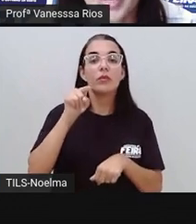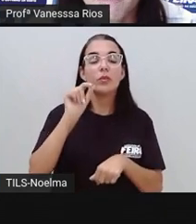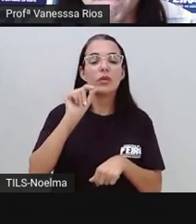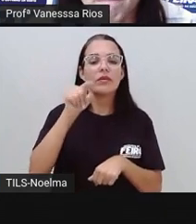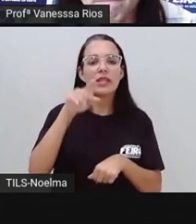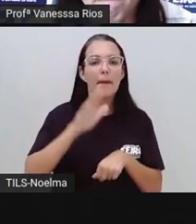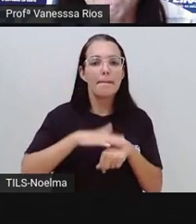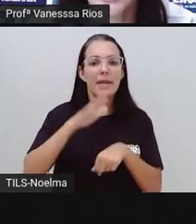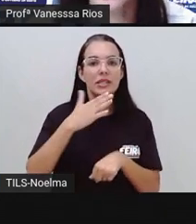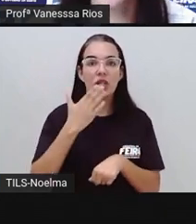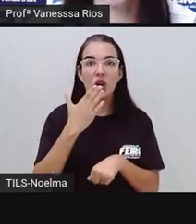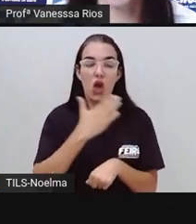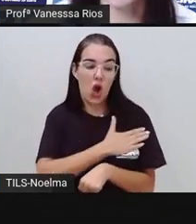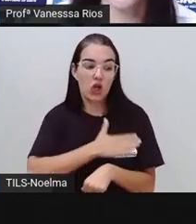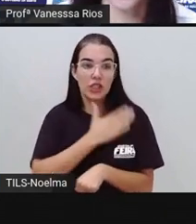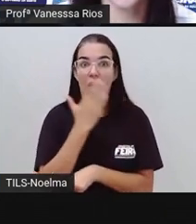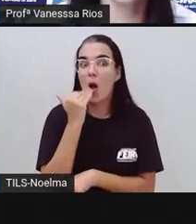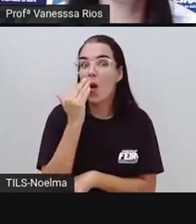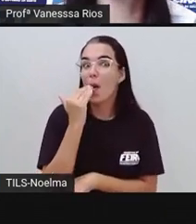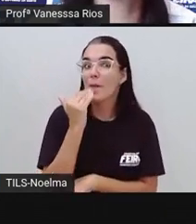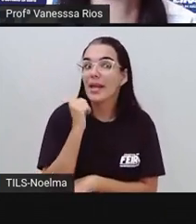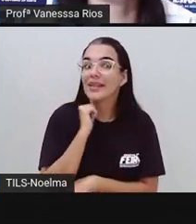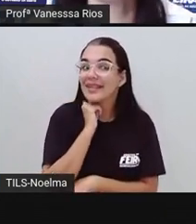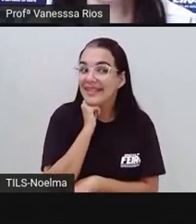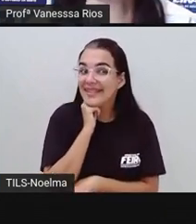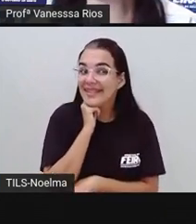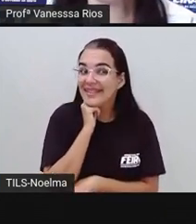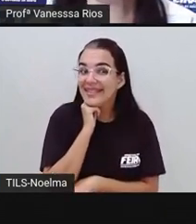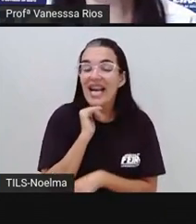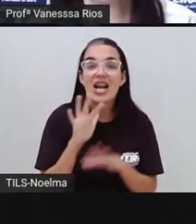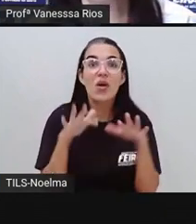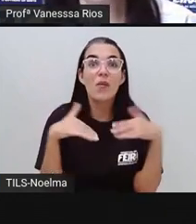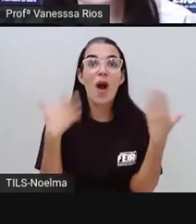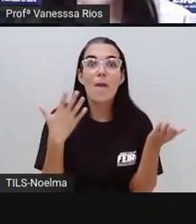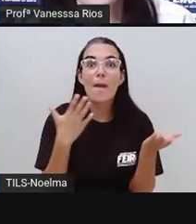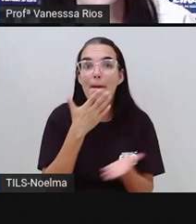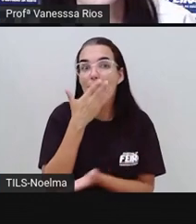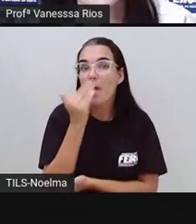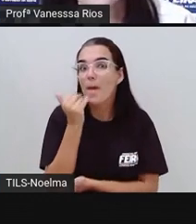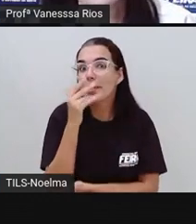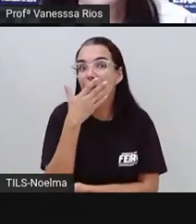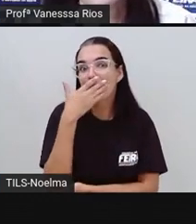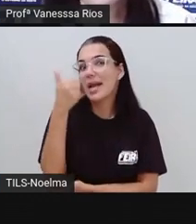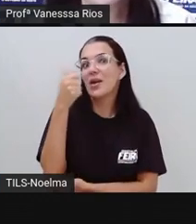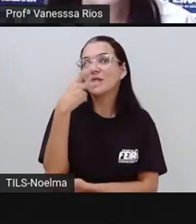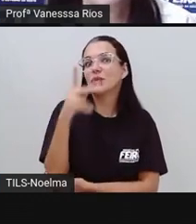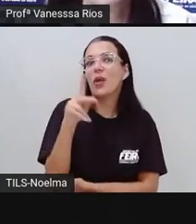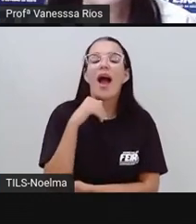comer? Hum, a gente está falando agora de comida. Qual é a sua comida preferida?